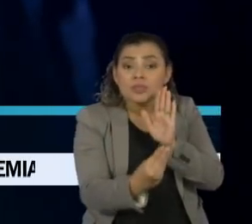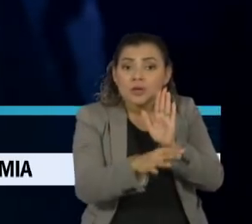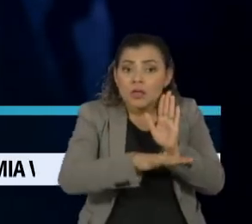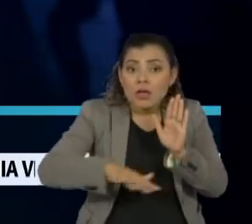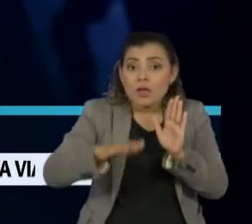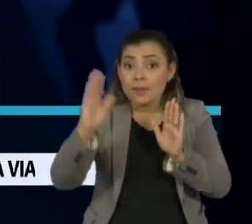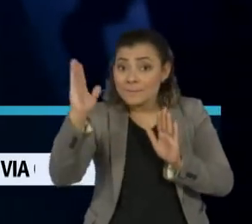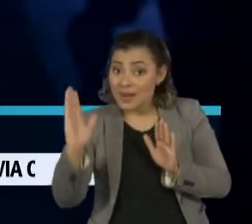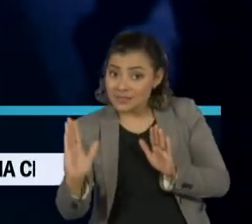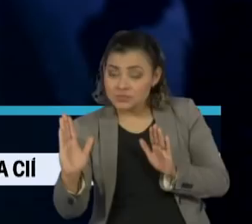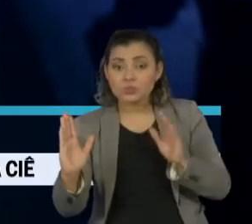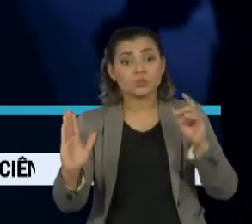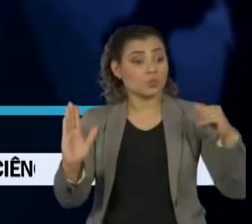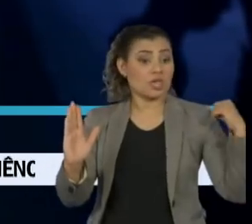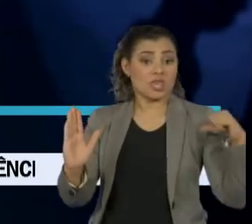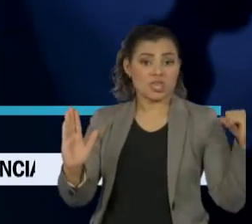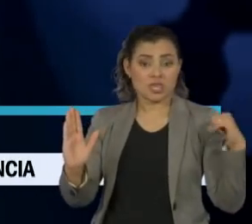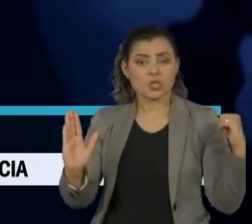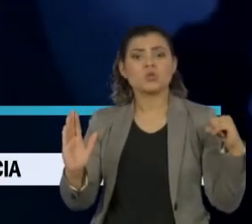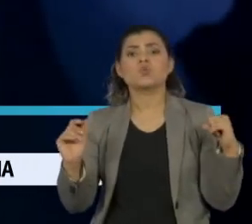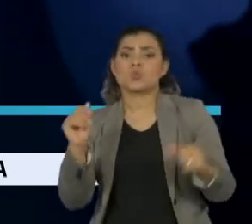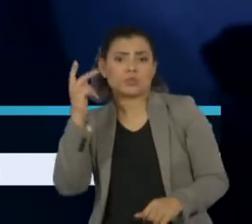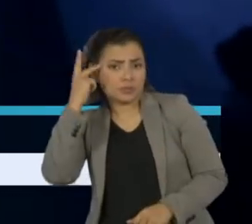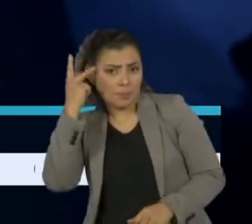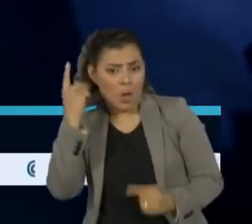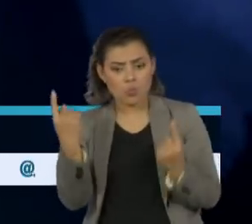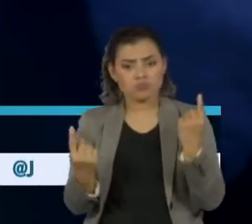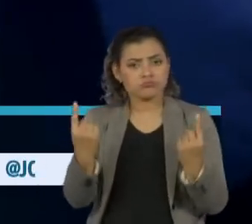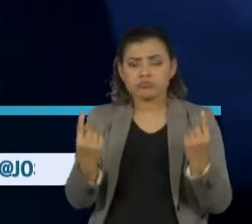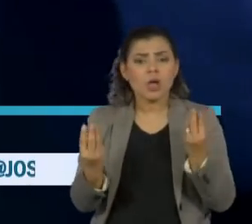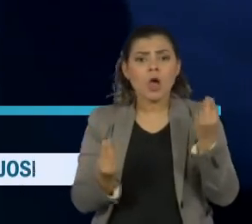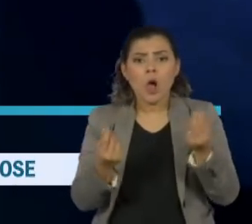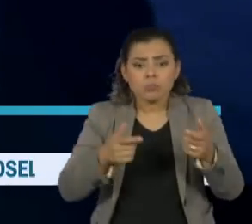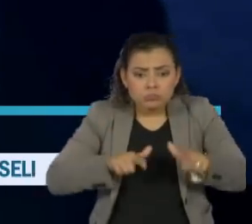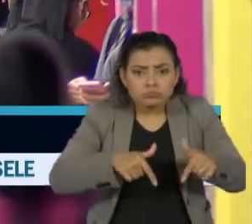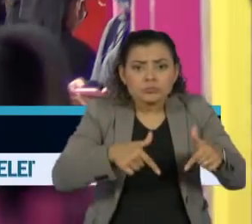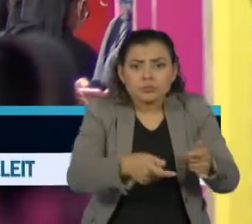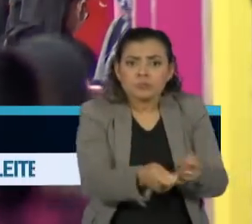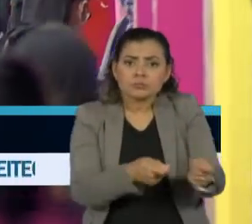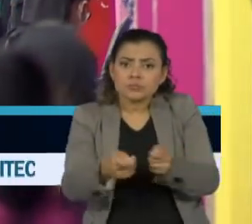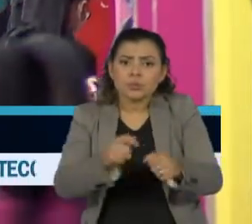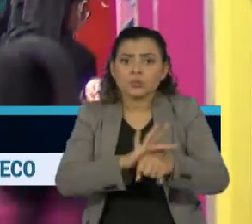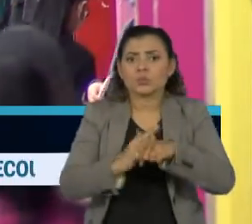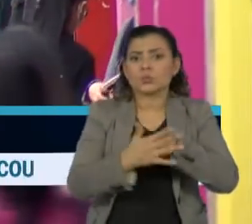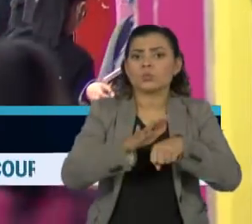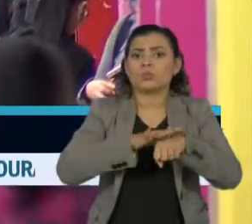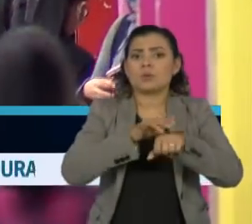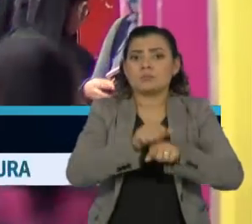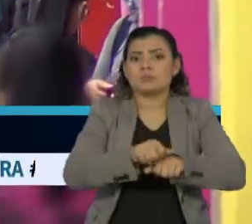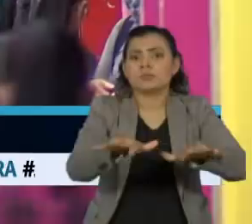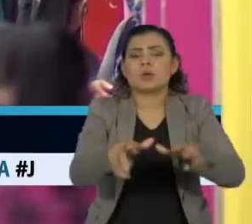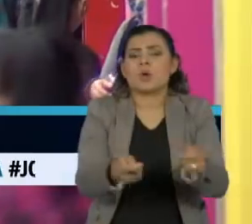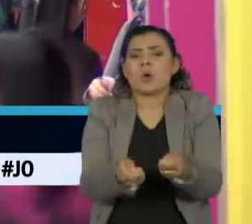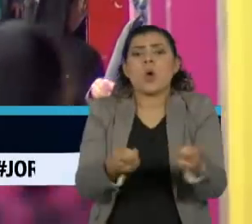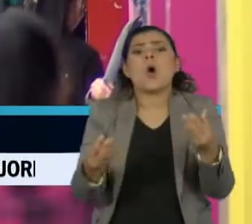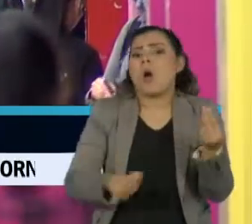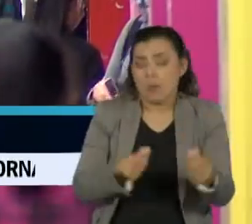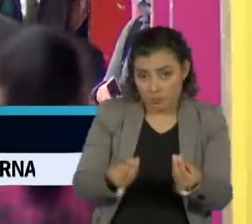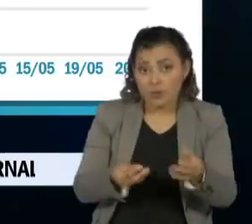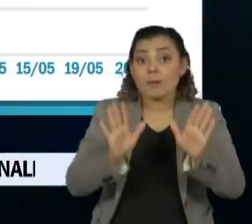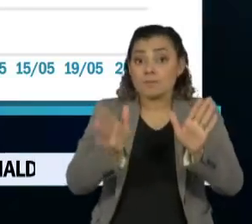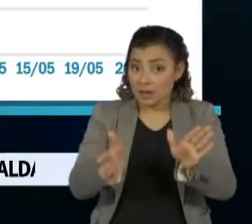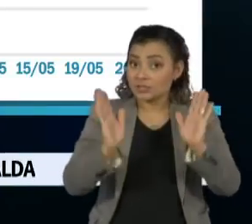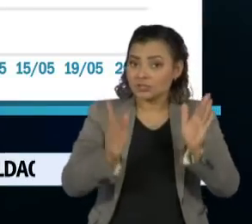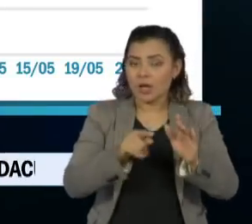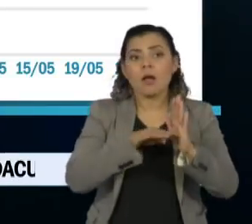de São Paulo. O estudo pode orientar gestores públicos nas ações de combate à doença. Com a adesão ao distanciamento social caindo,